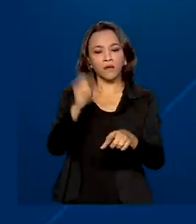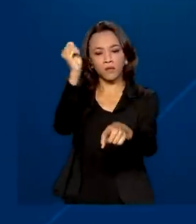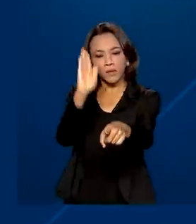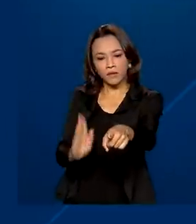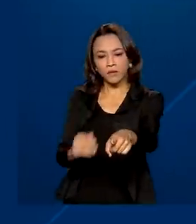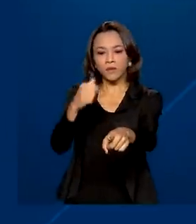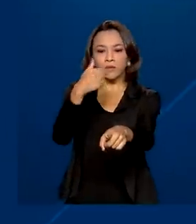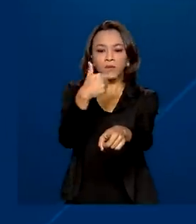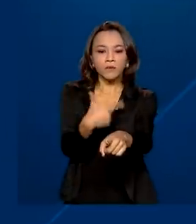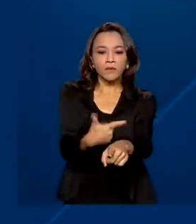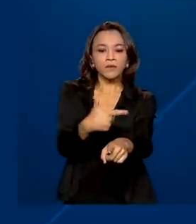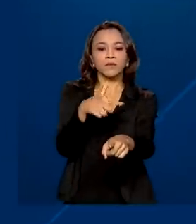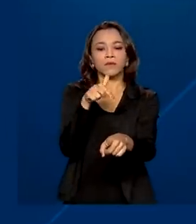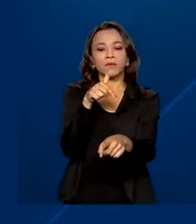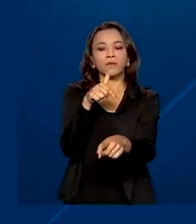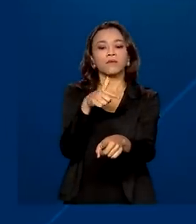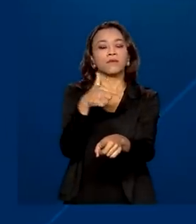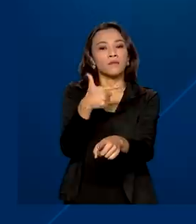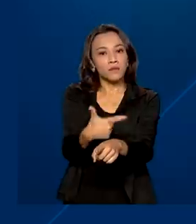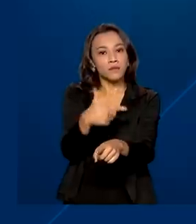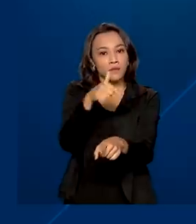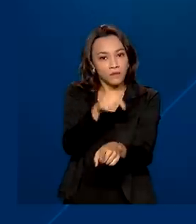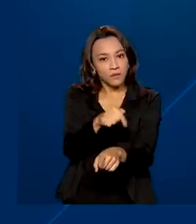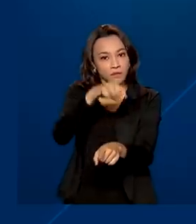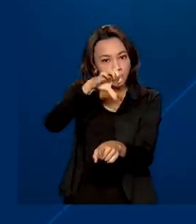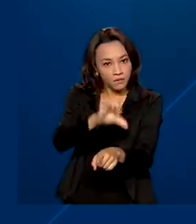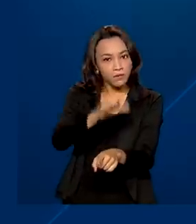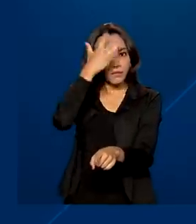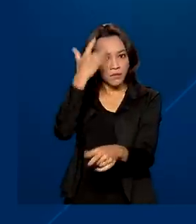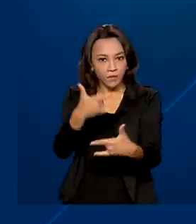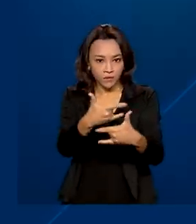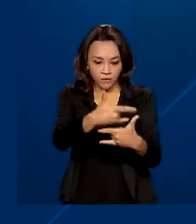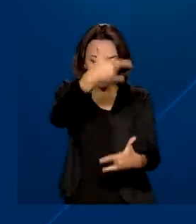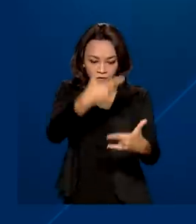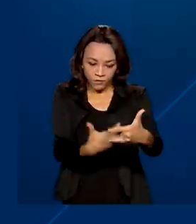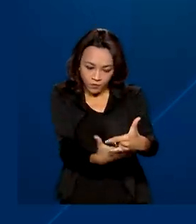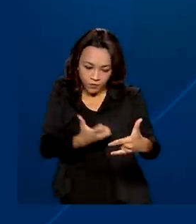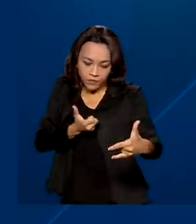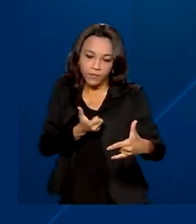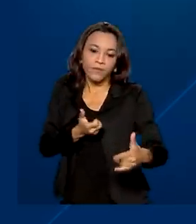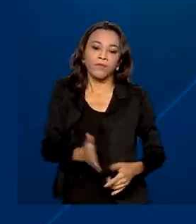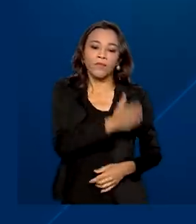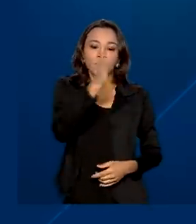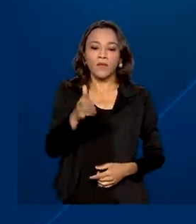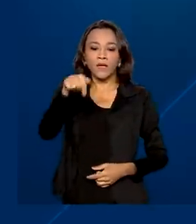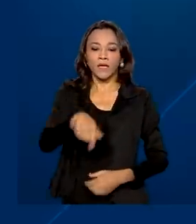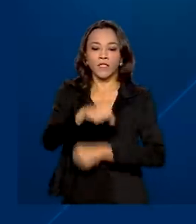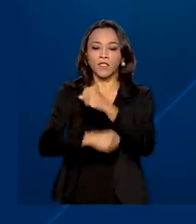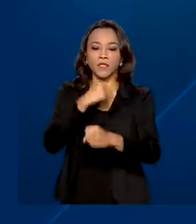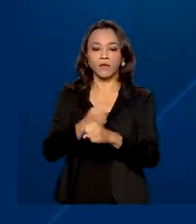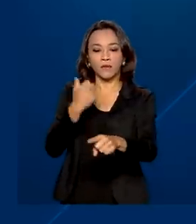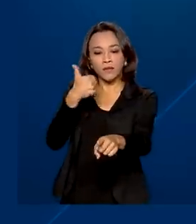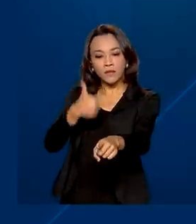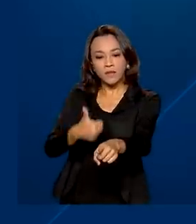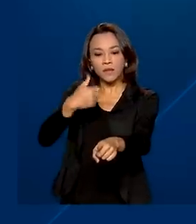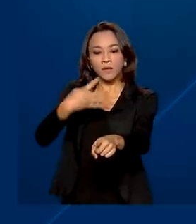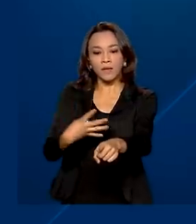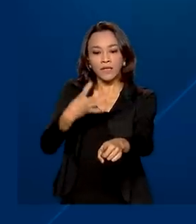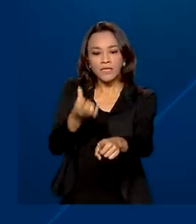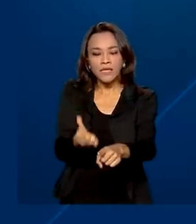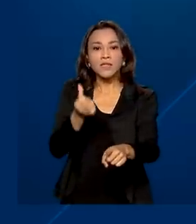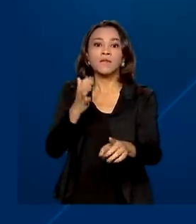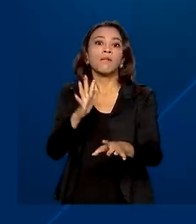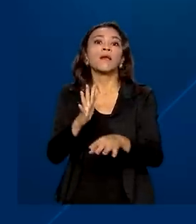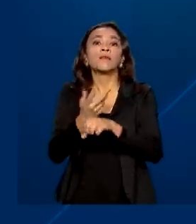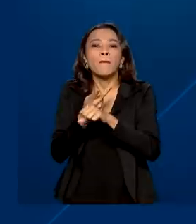279 transplantes de medula óssea. E neste ano, já ocorreram 146. Mas a busca por